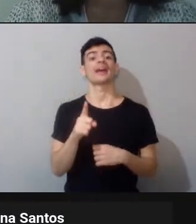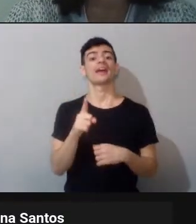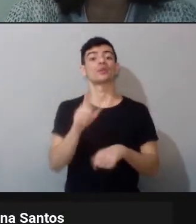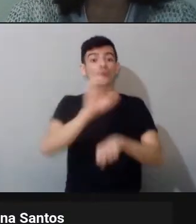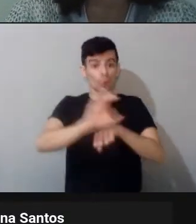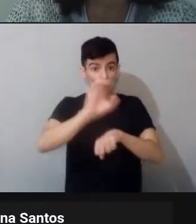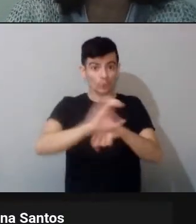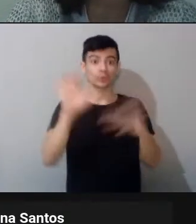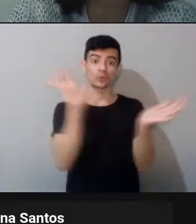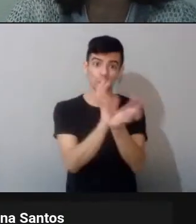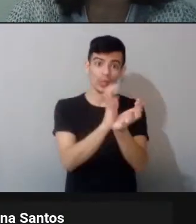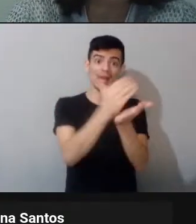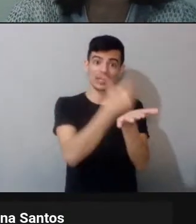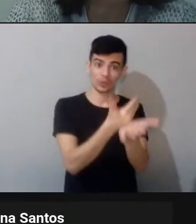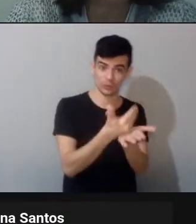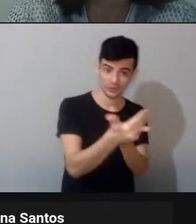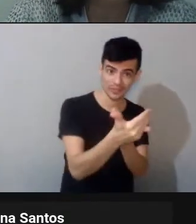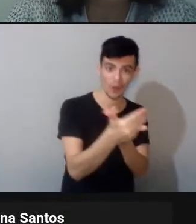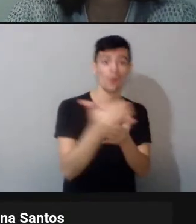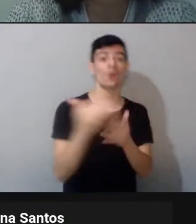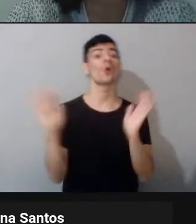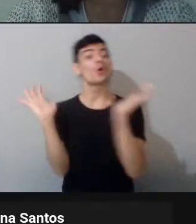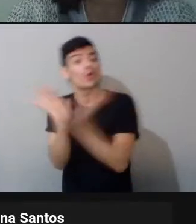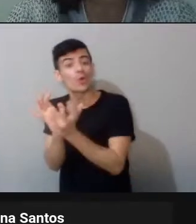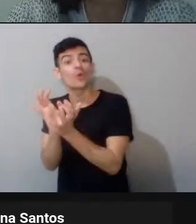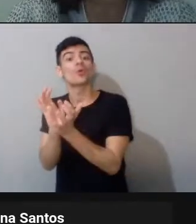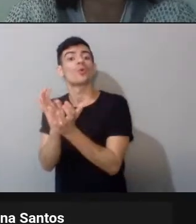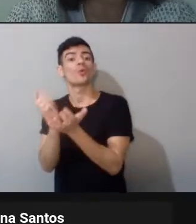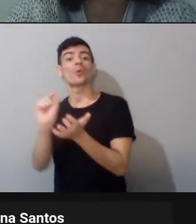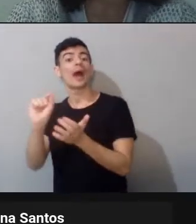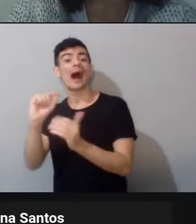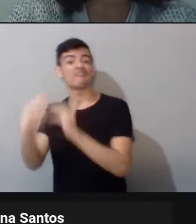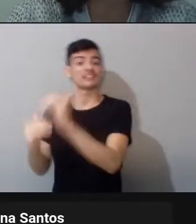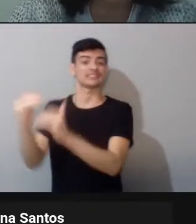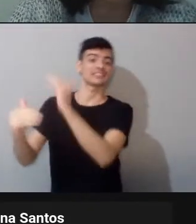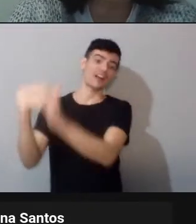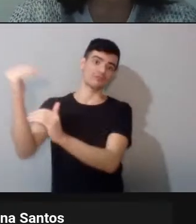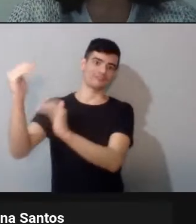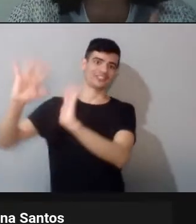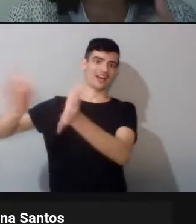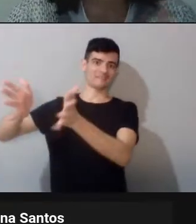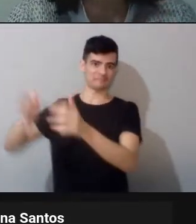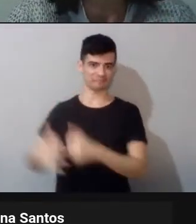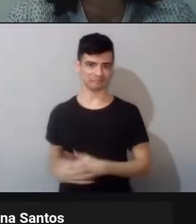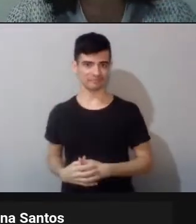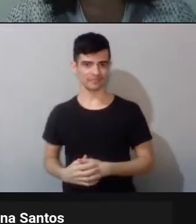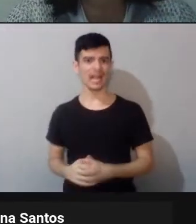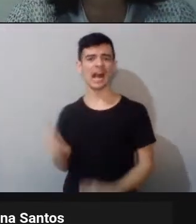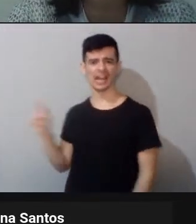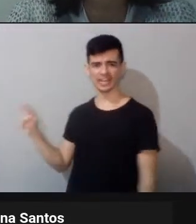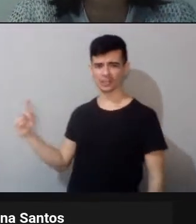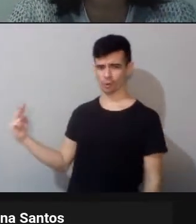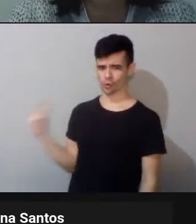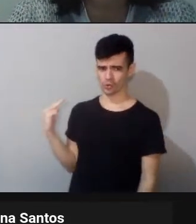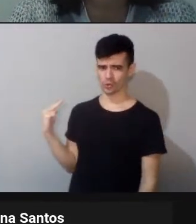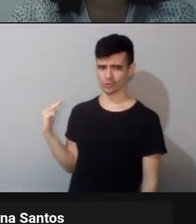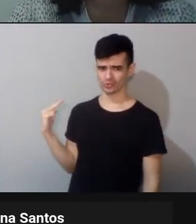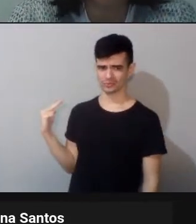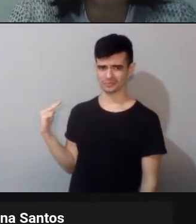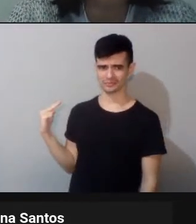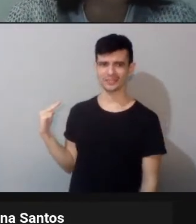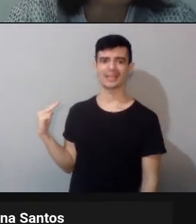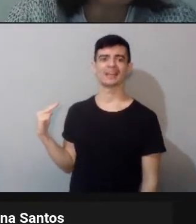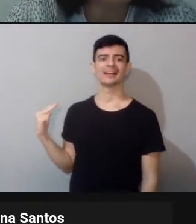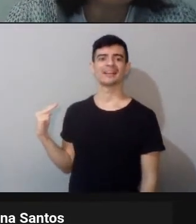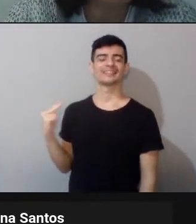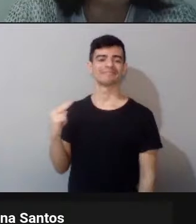uma de, e uma avançada, né? Ele olhou pra mim, sabe aquela, aquela perspectiva que a gente tem de língua